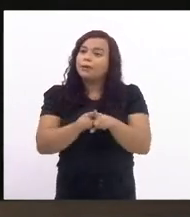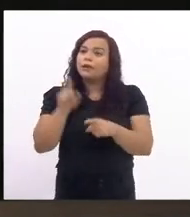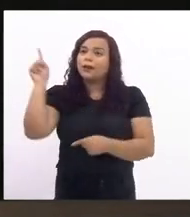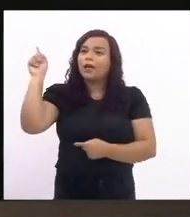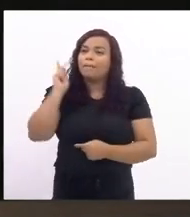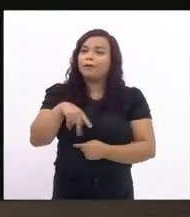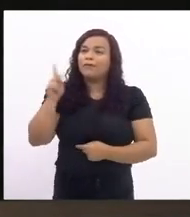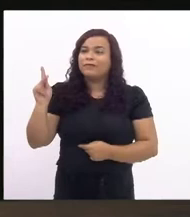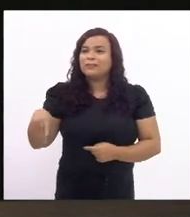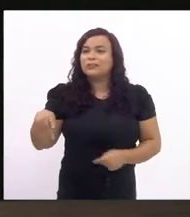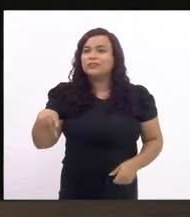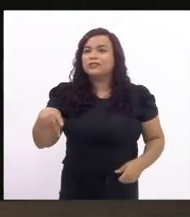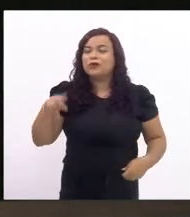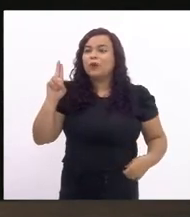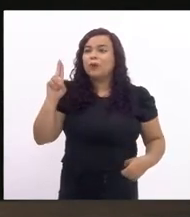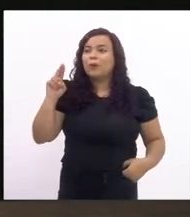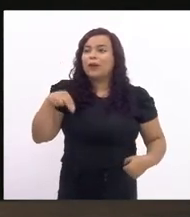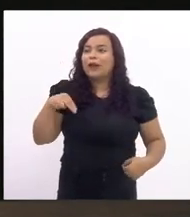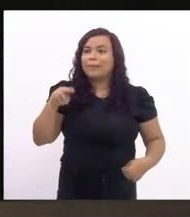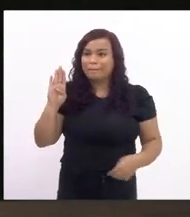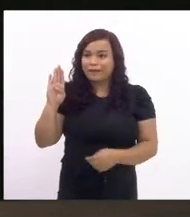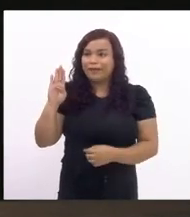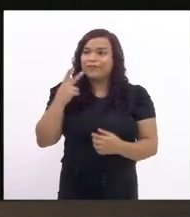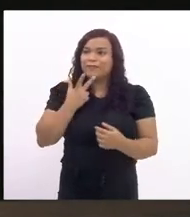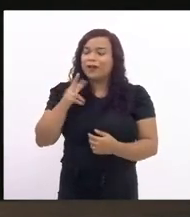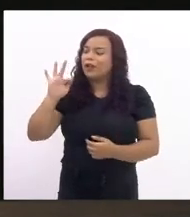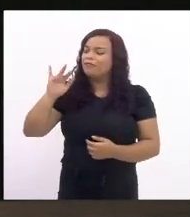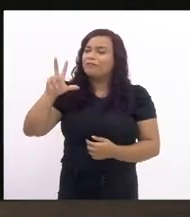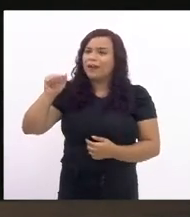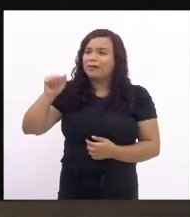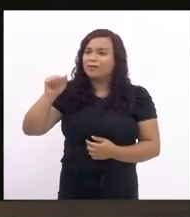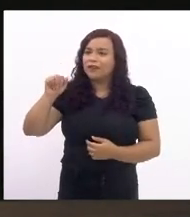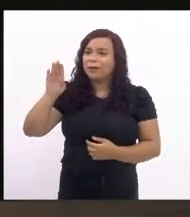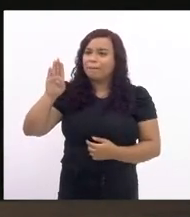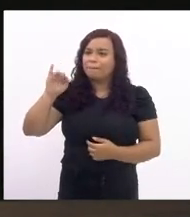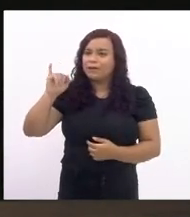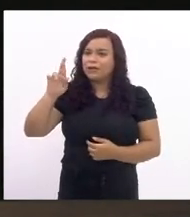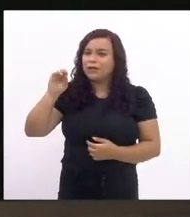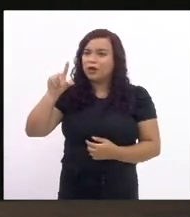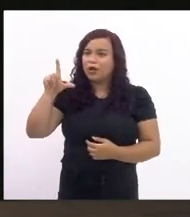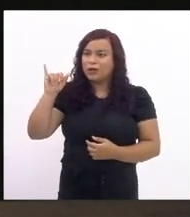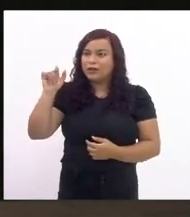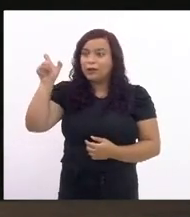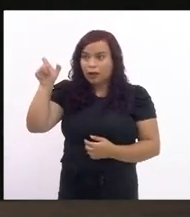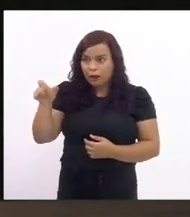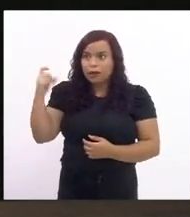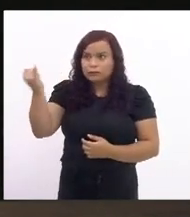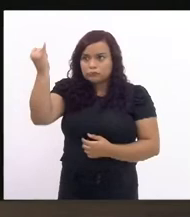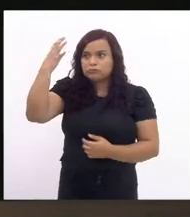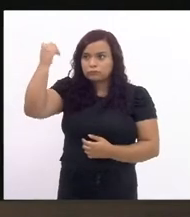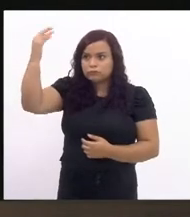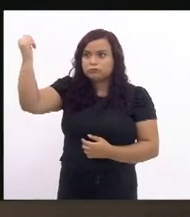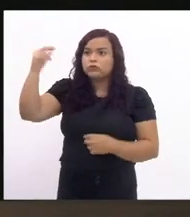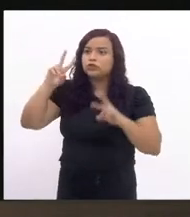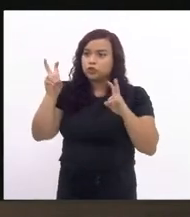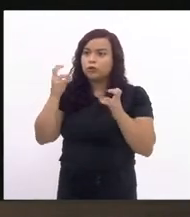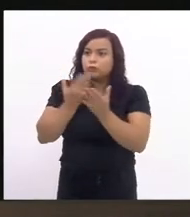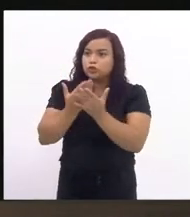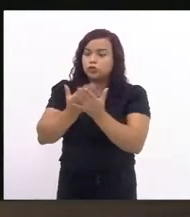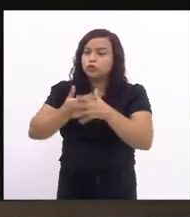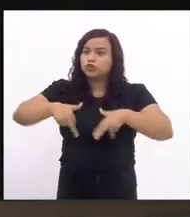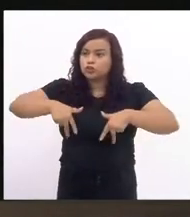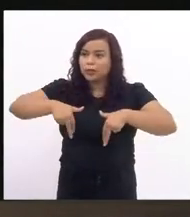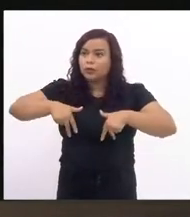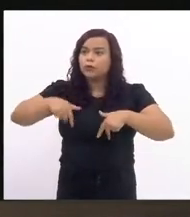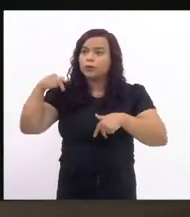professora da UNB Flávia Biroli uma referência em estudos de gênero no Brasil